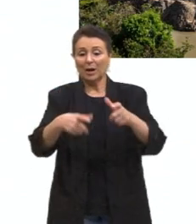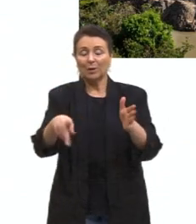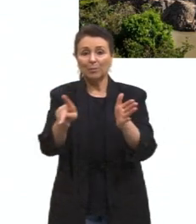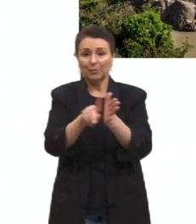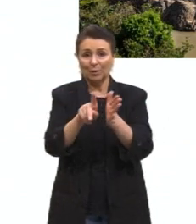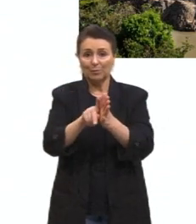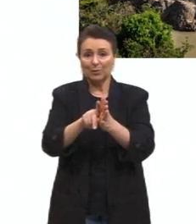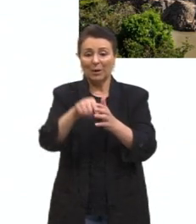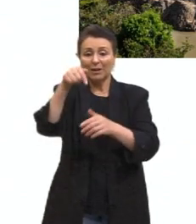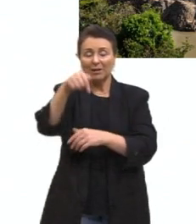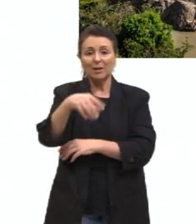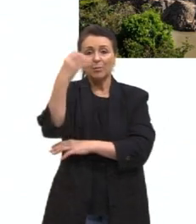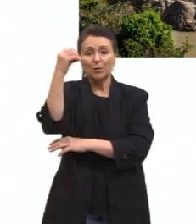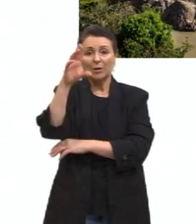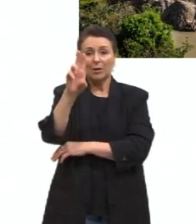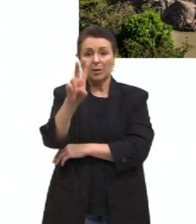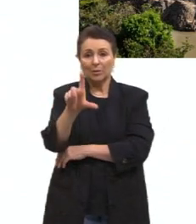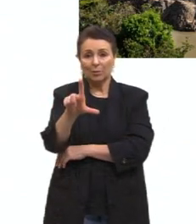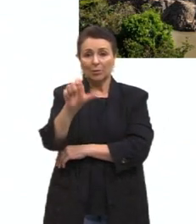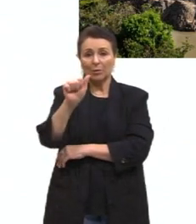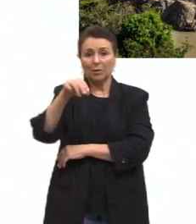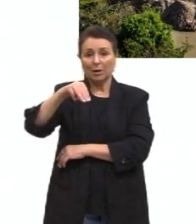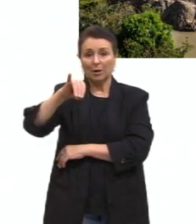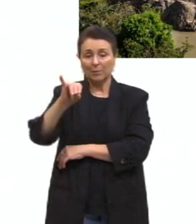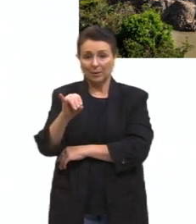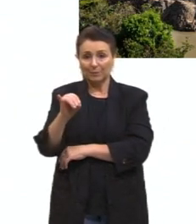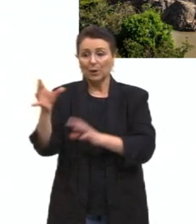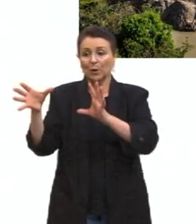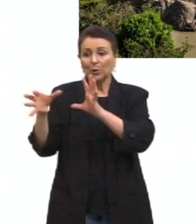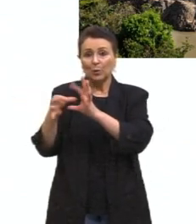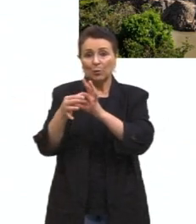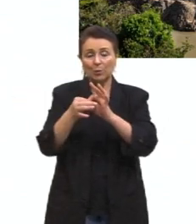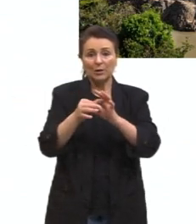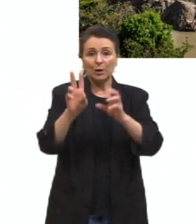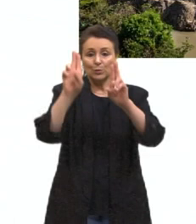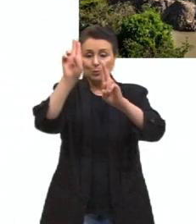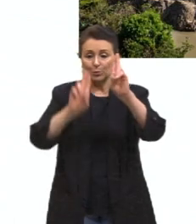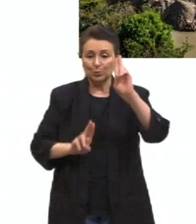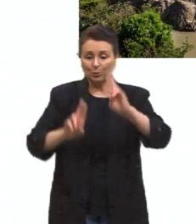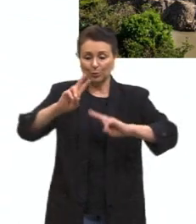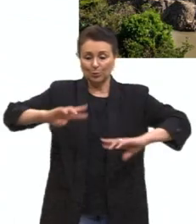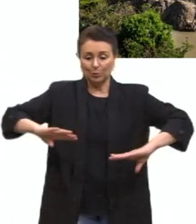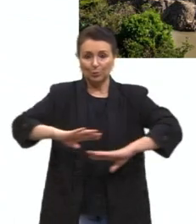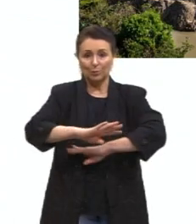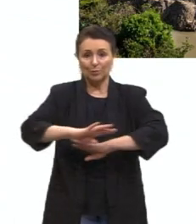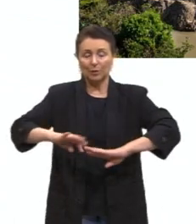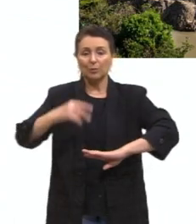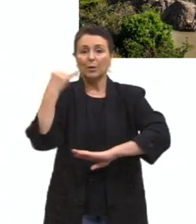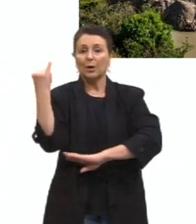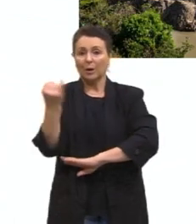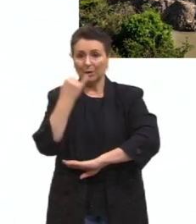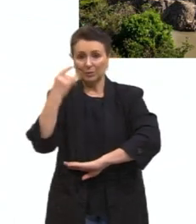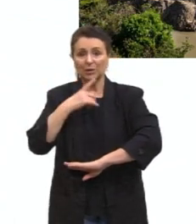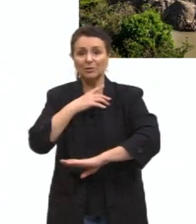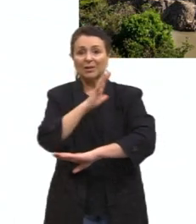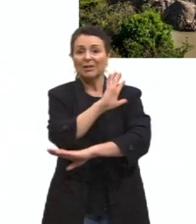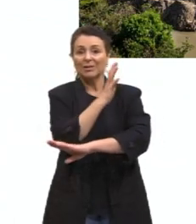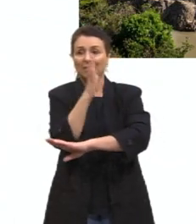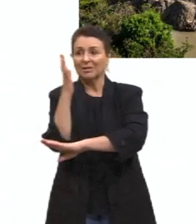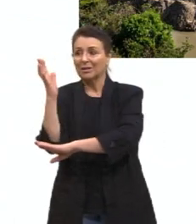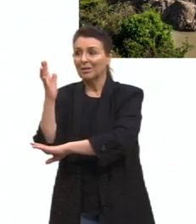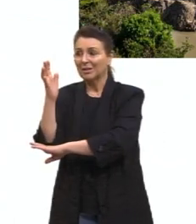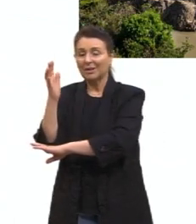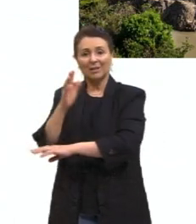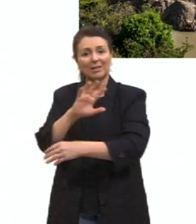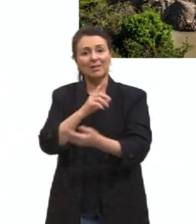Lamy, aqui em Porto Alegre, num contexto urbano, lembrando também que é importante a gente ter a presença da vegetação nas nossas